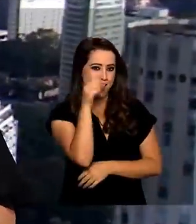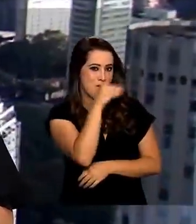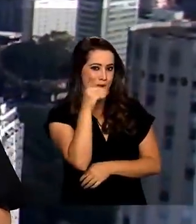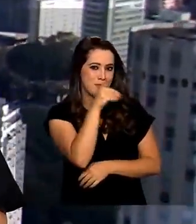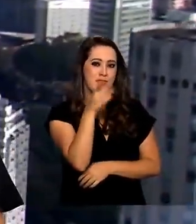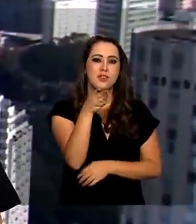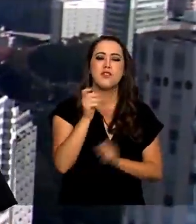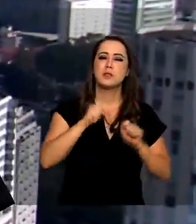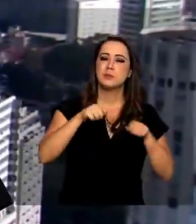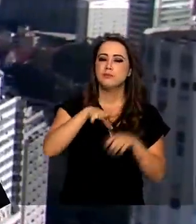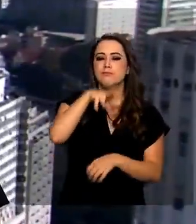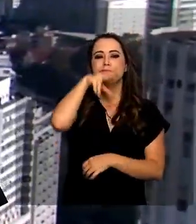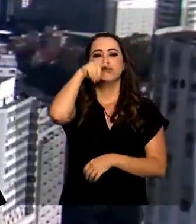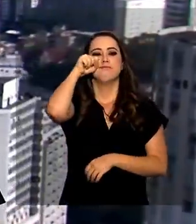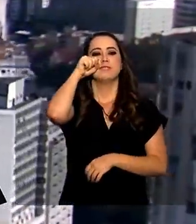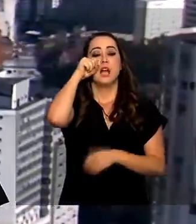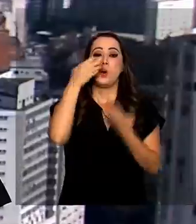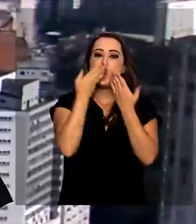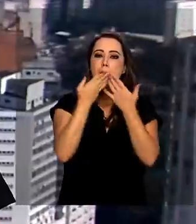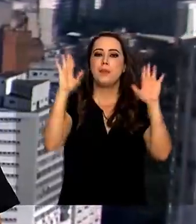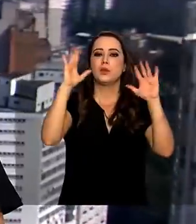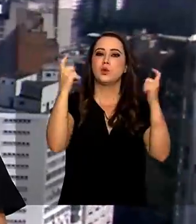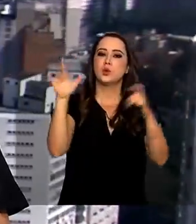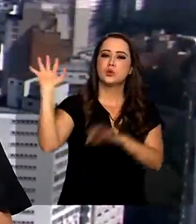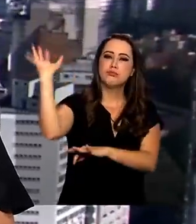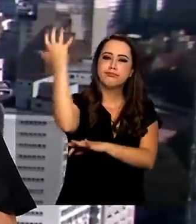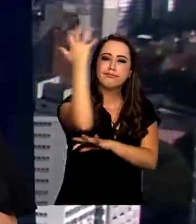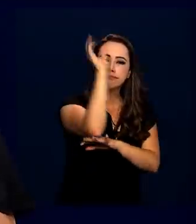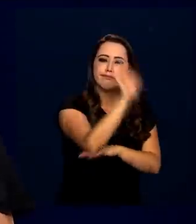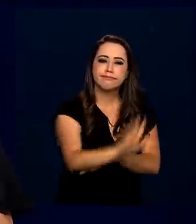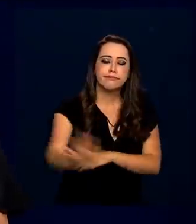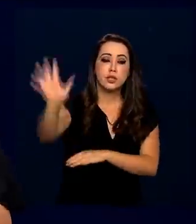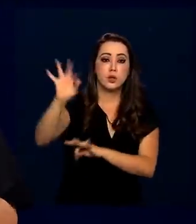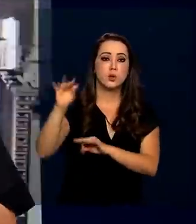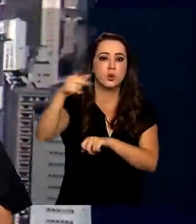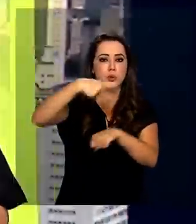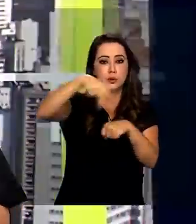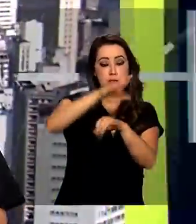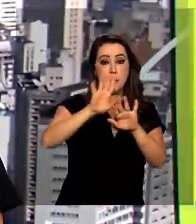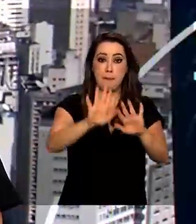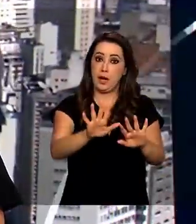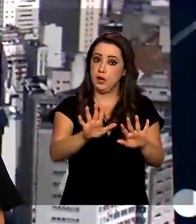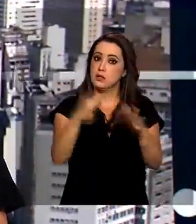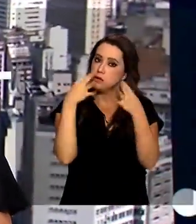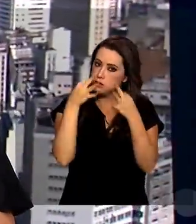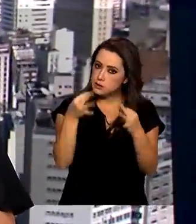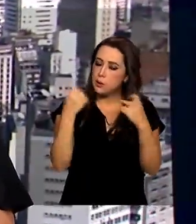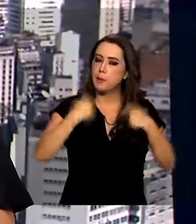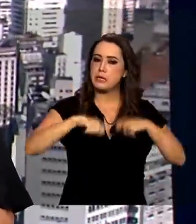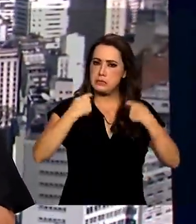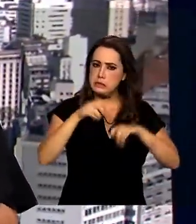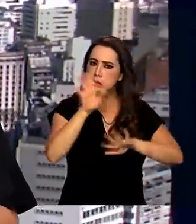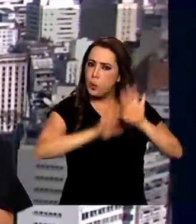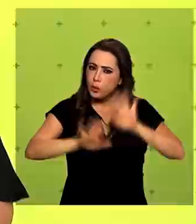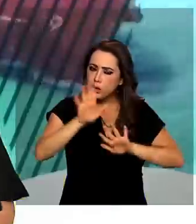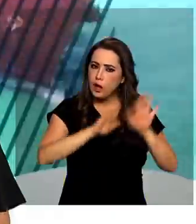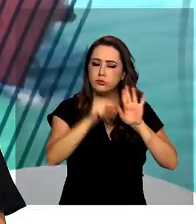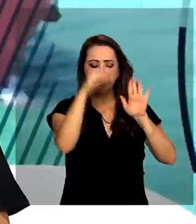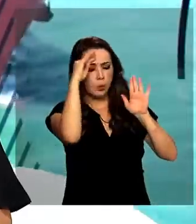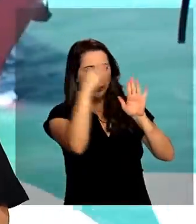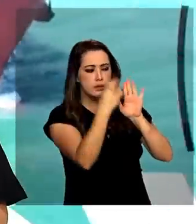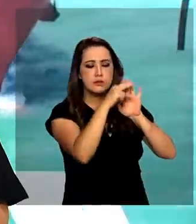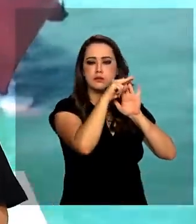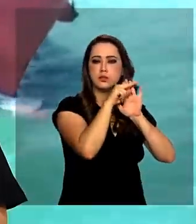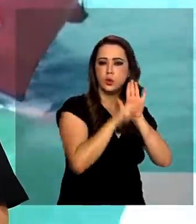respirar ar puro com a reabertura de parques nacionais em todo o país. Mas atenção, é preciso atender a todos os